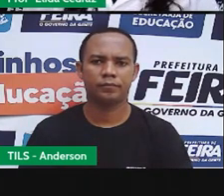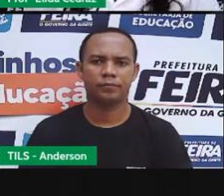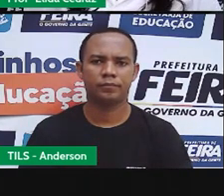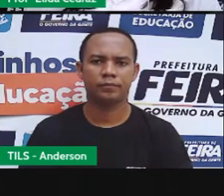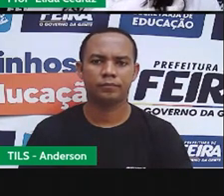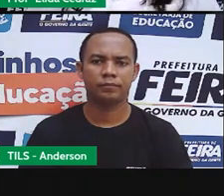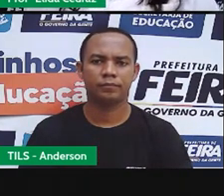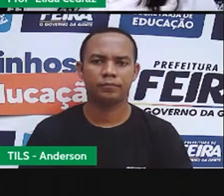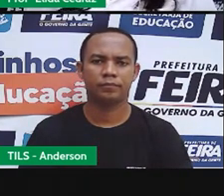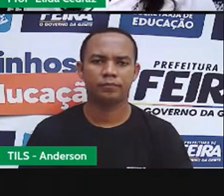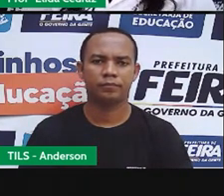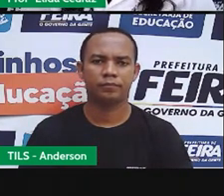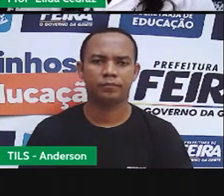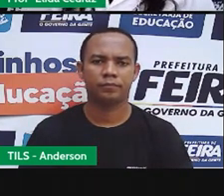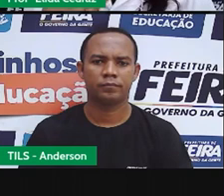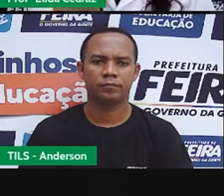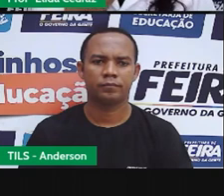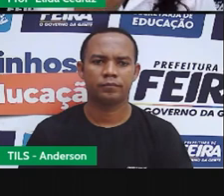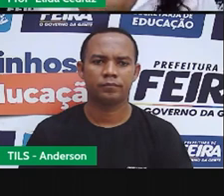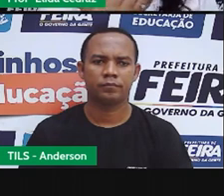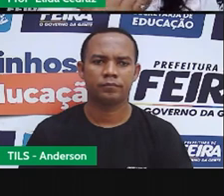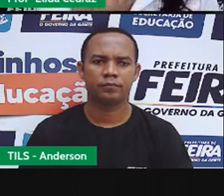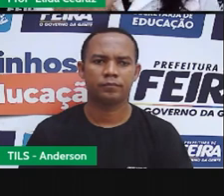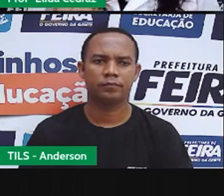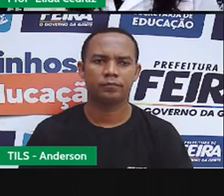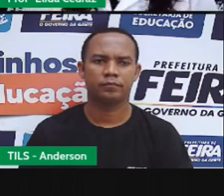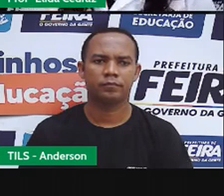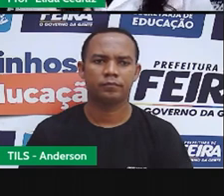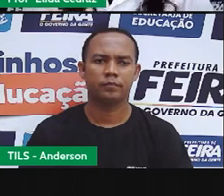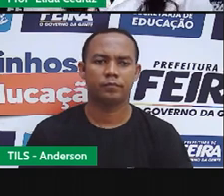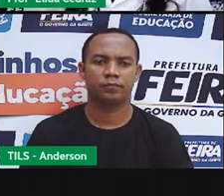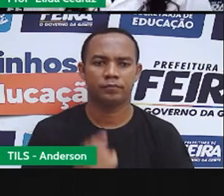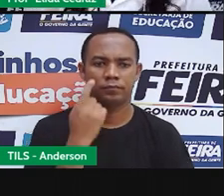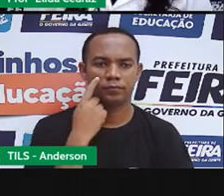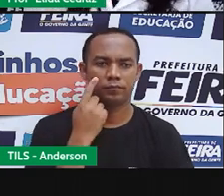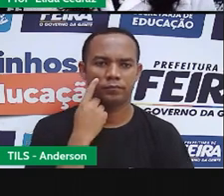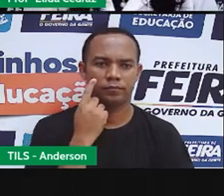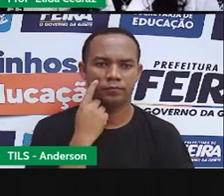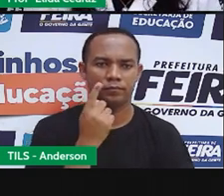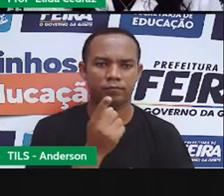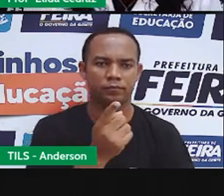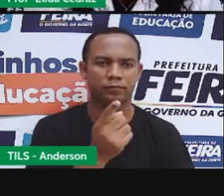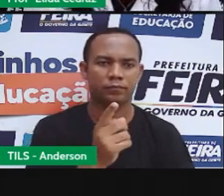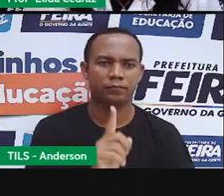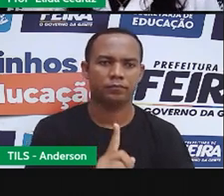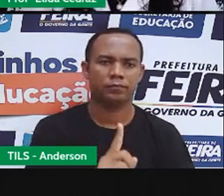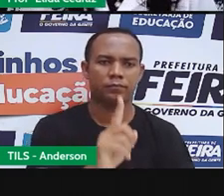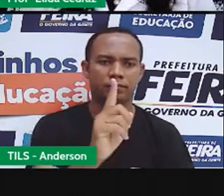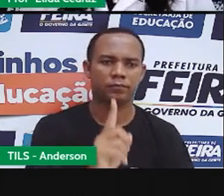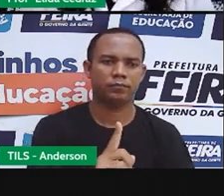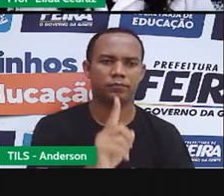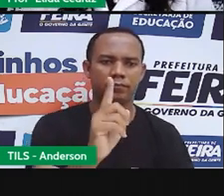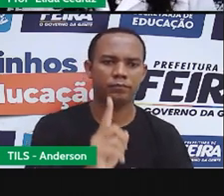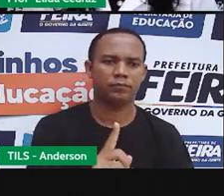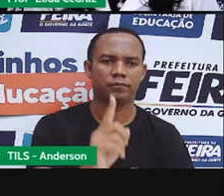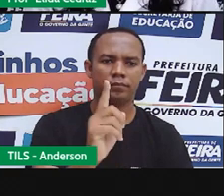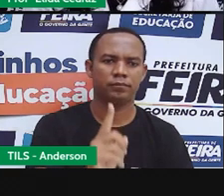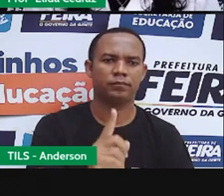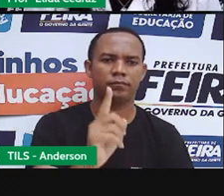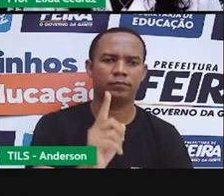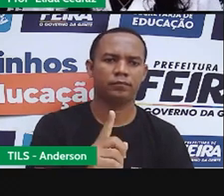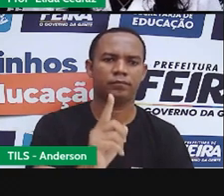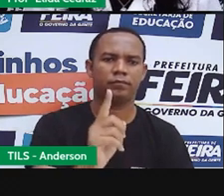Olha só. Aqui, o ponteiro pequeno e o grande